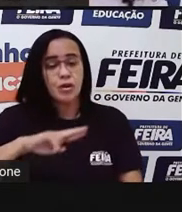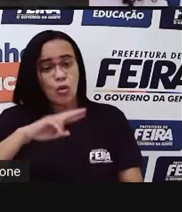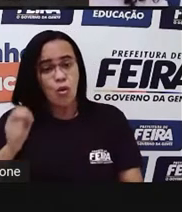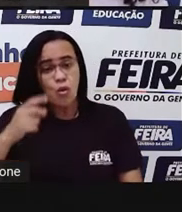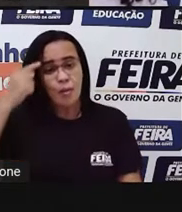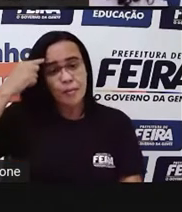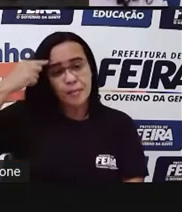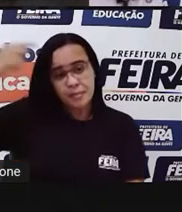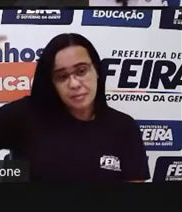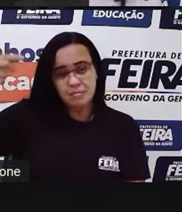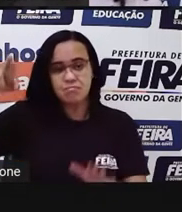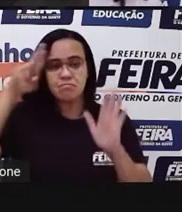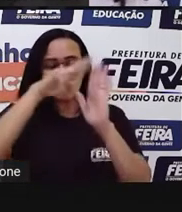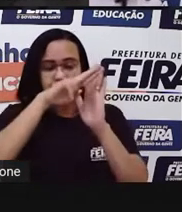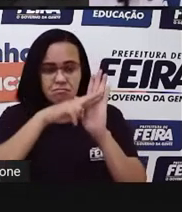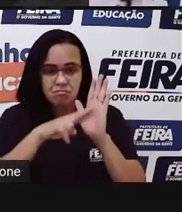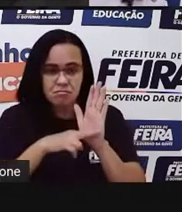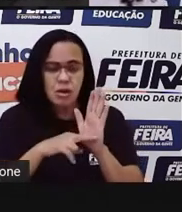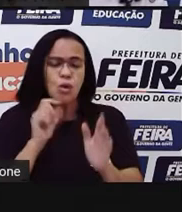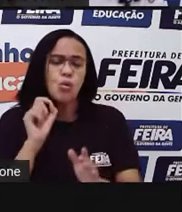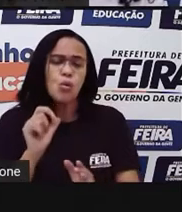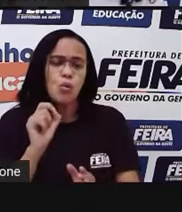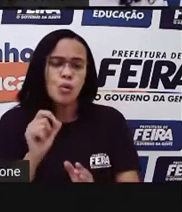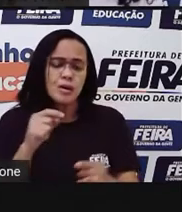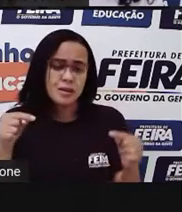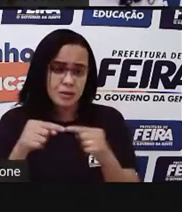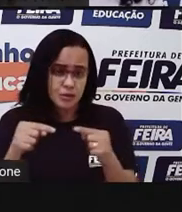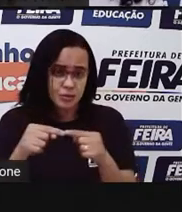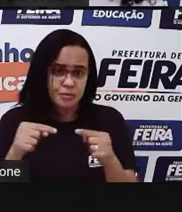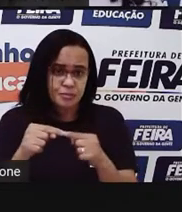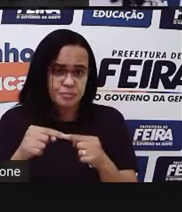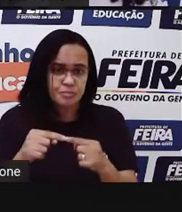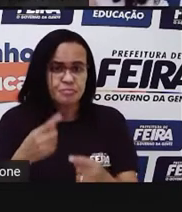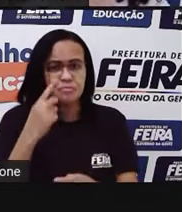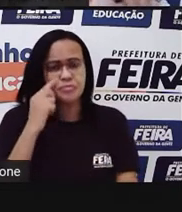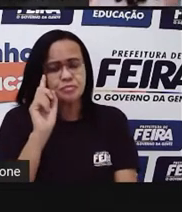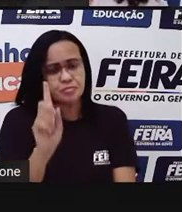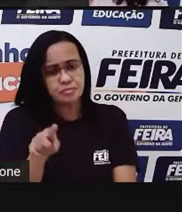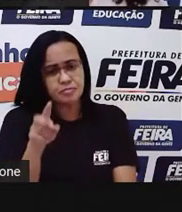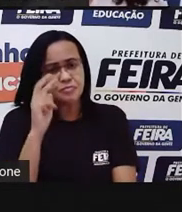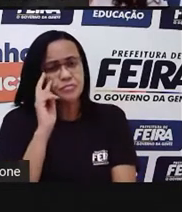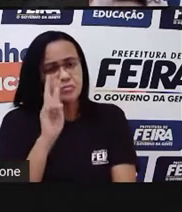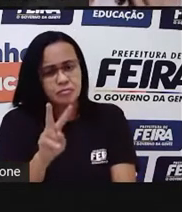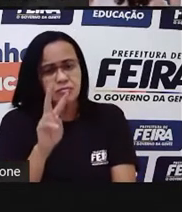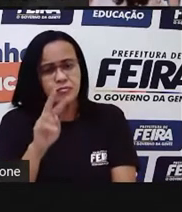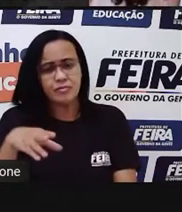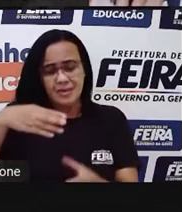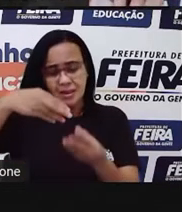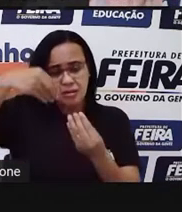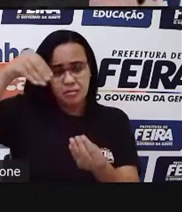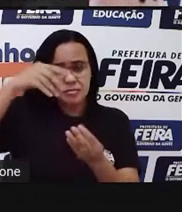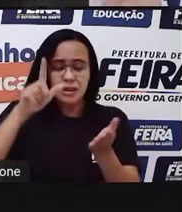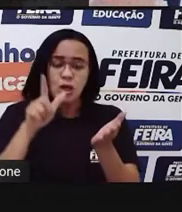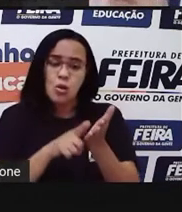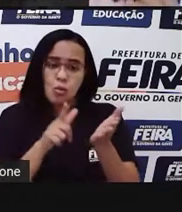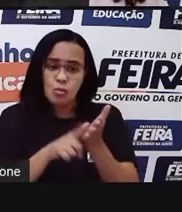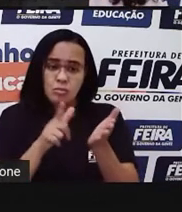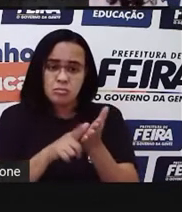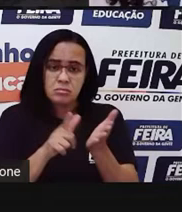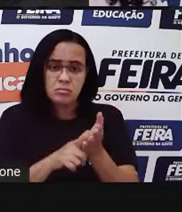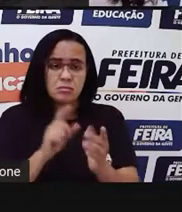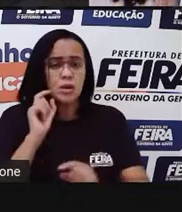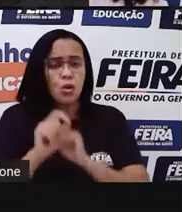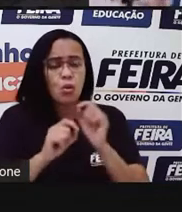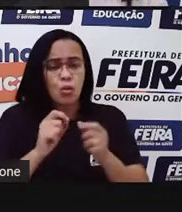observar o valor de cada coisa, né? Então, observando aqui esse panfleto, né? A Pro colocou aqui, ele é bem